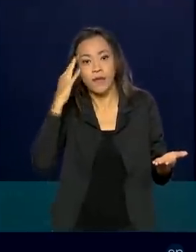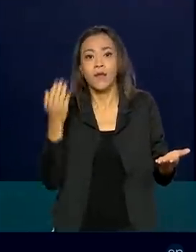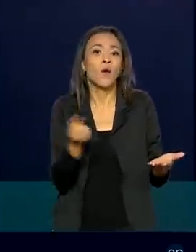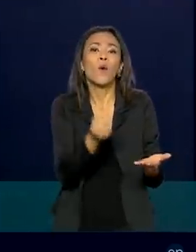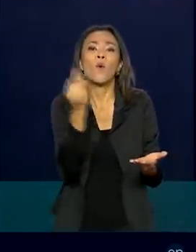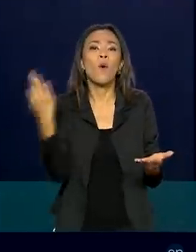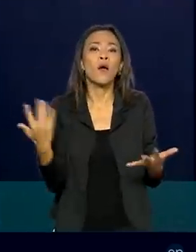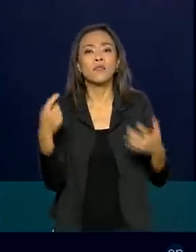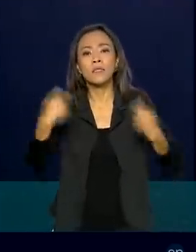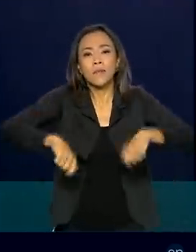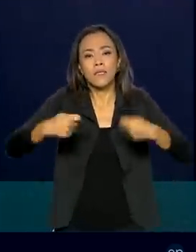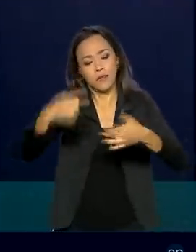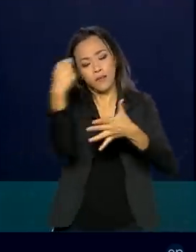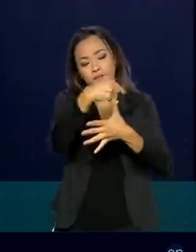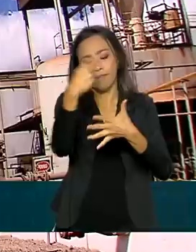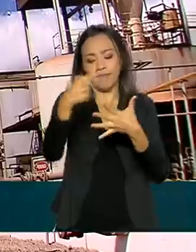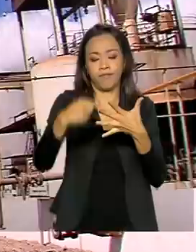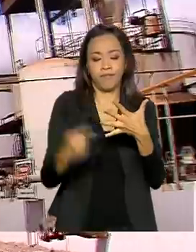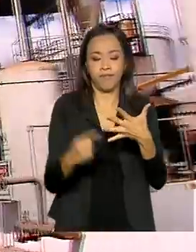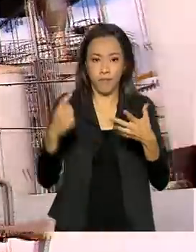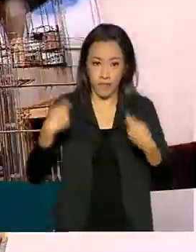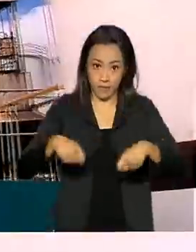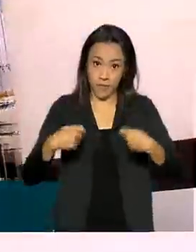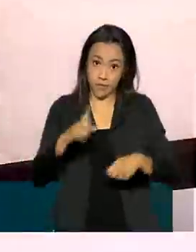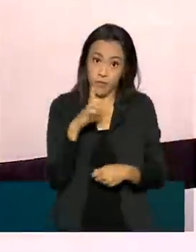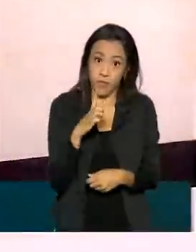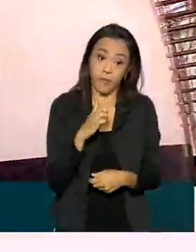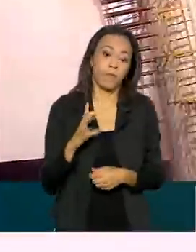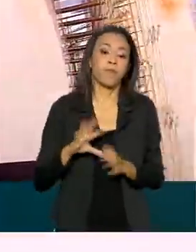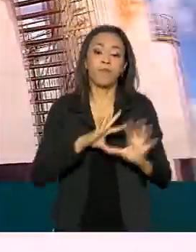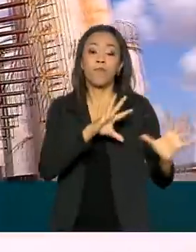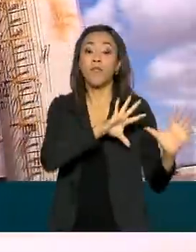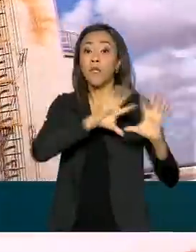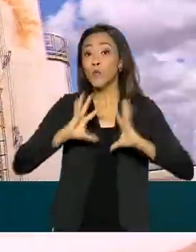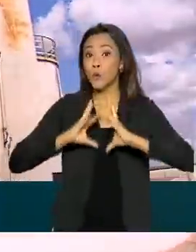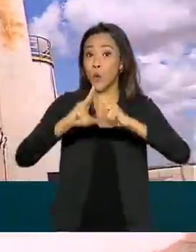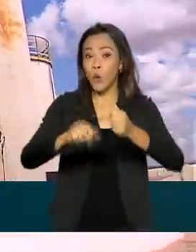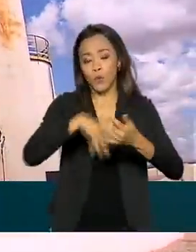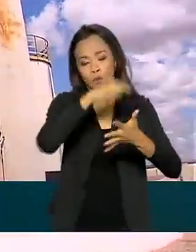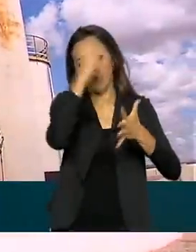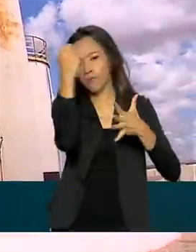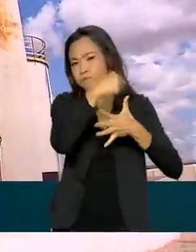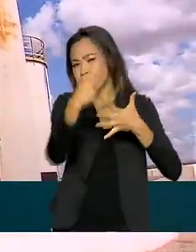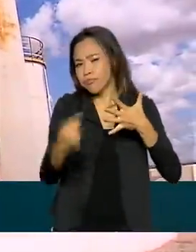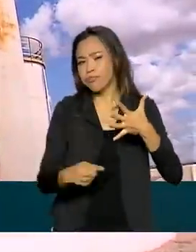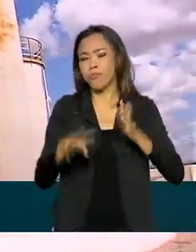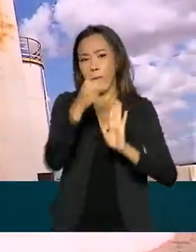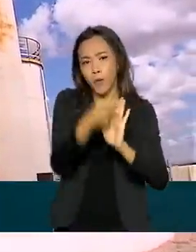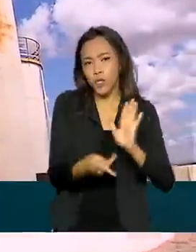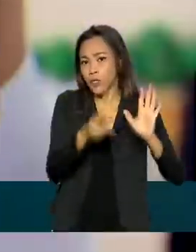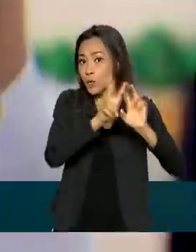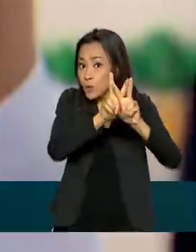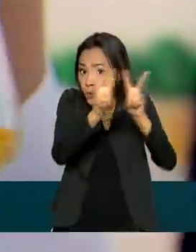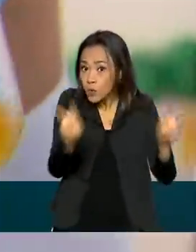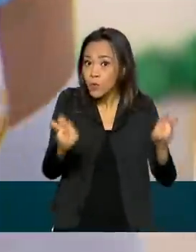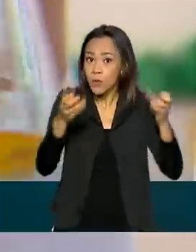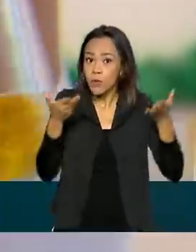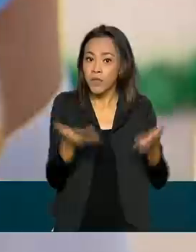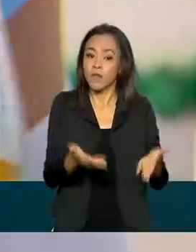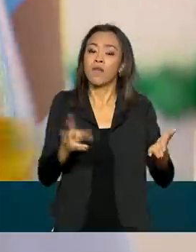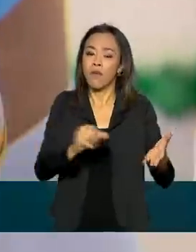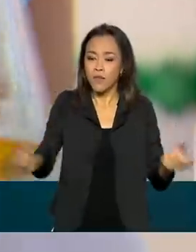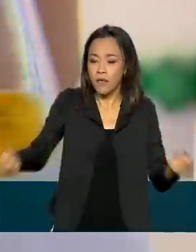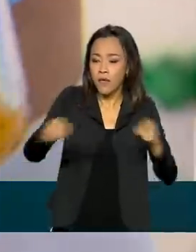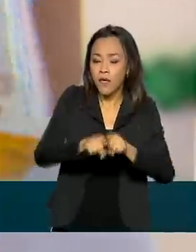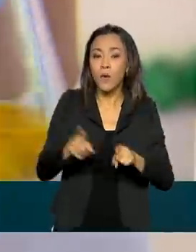quais são as necessidades que nós temos. Todos os projetos governamentais sobre o tema também serão integrados, entre eles